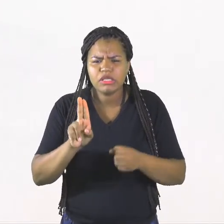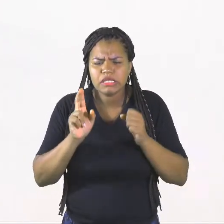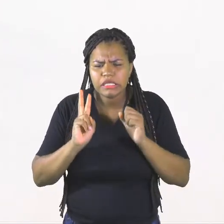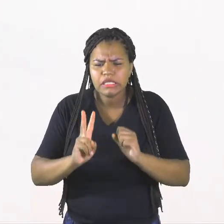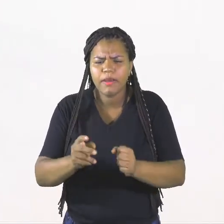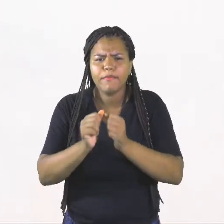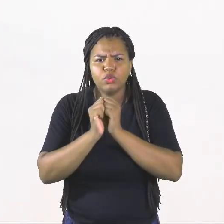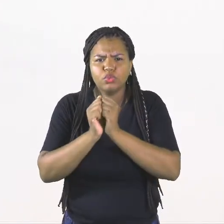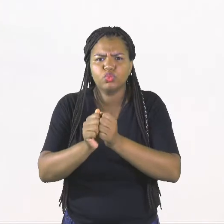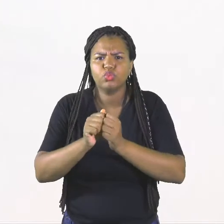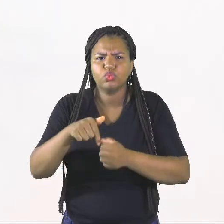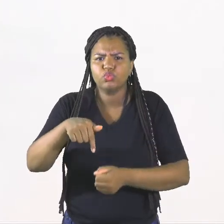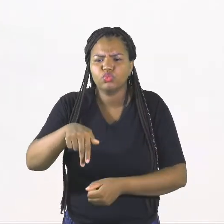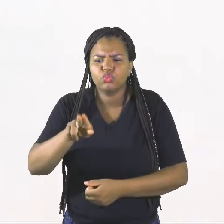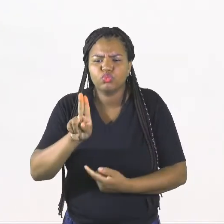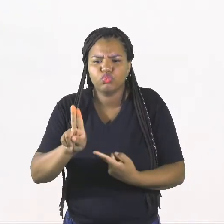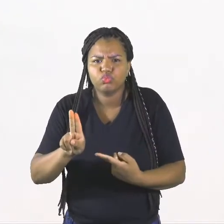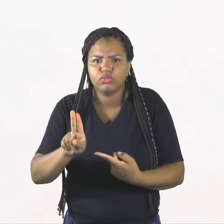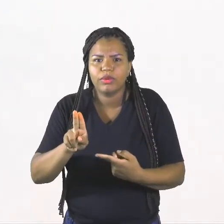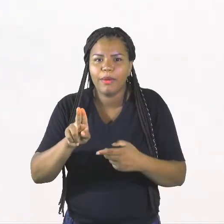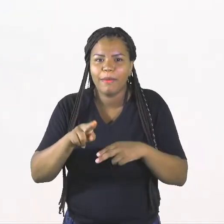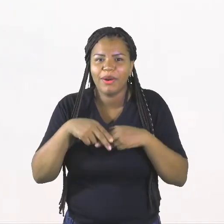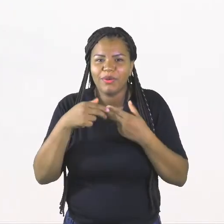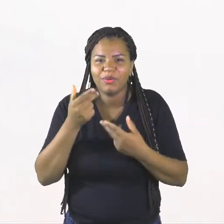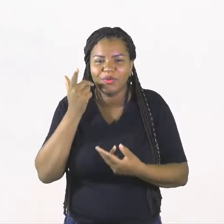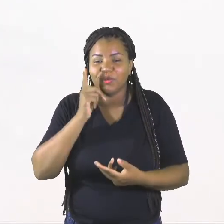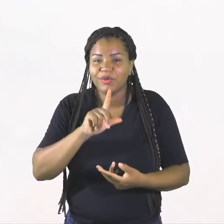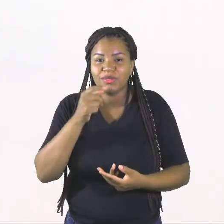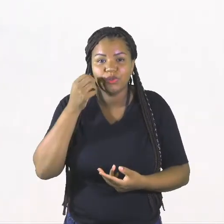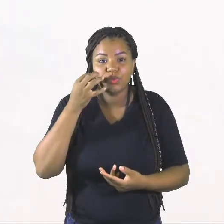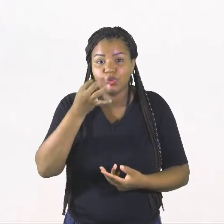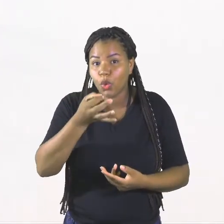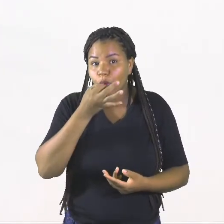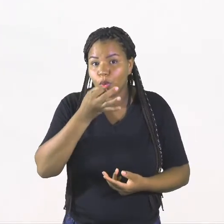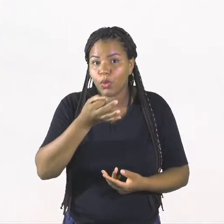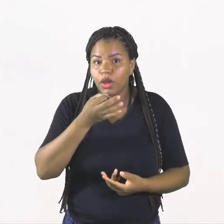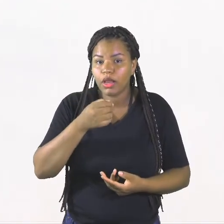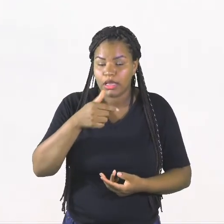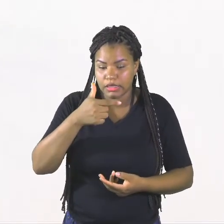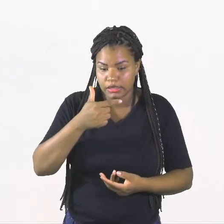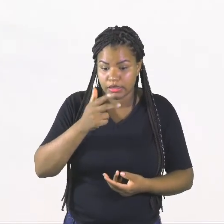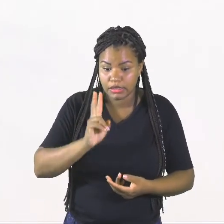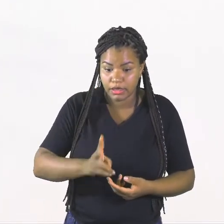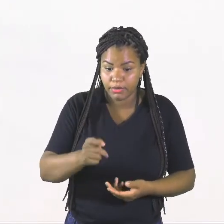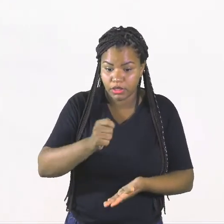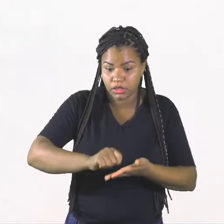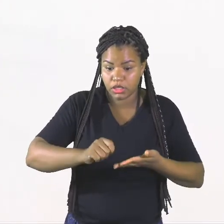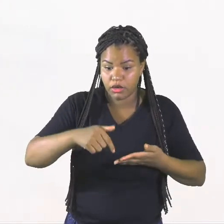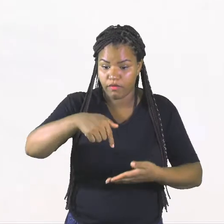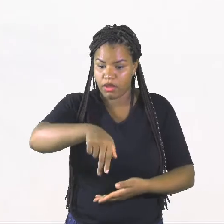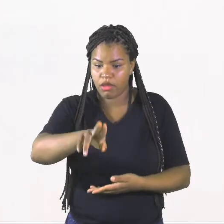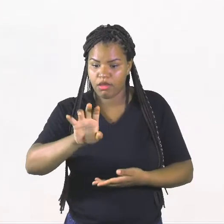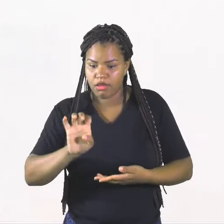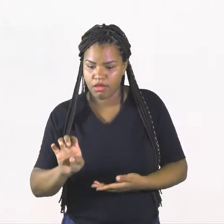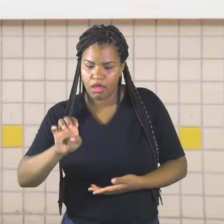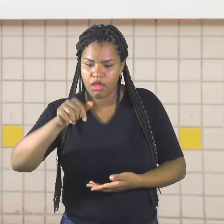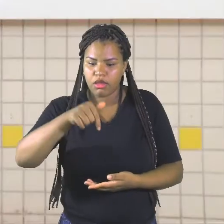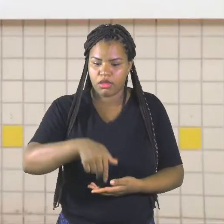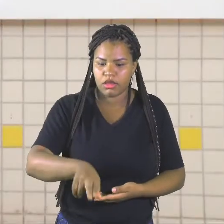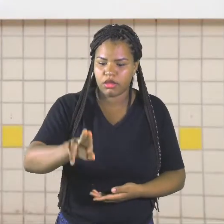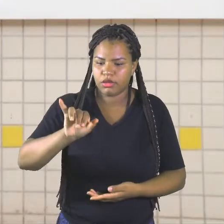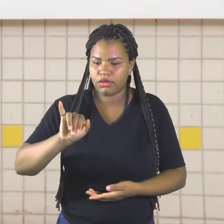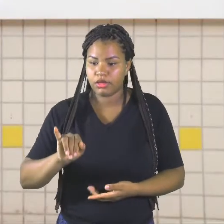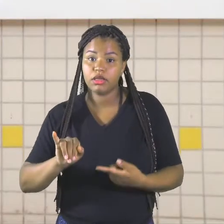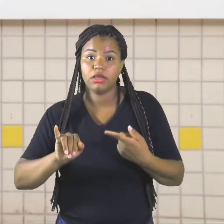fazer o sonzinho. Entenderam? Porque sempre que eu escrevo o Q e o Q, eu coloco a letra U. Porque o Q